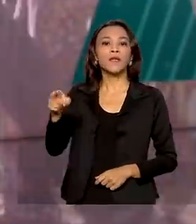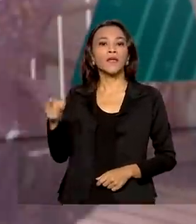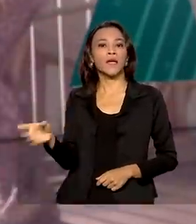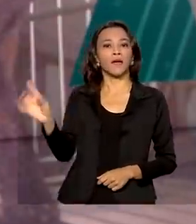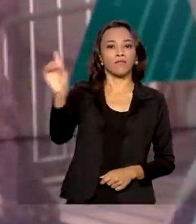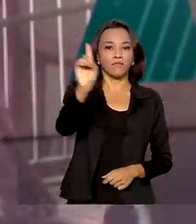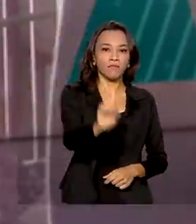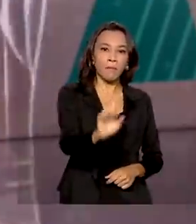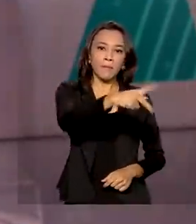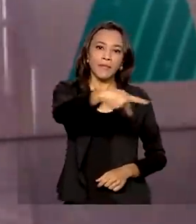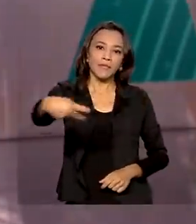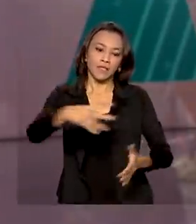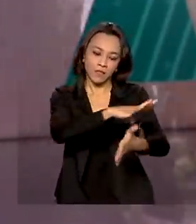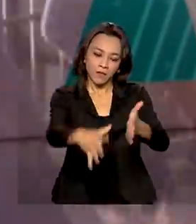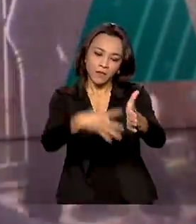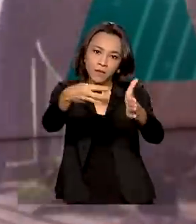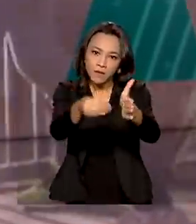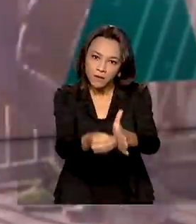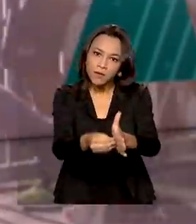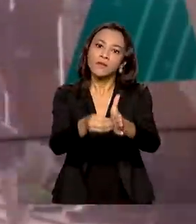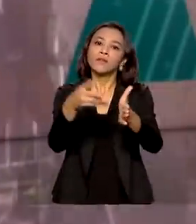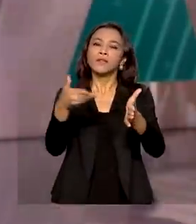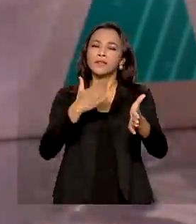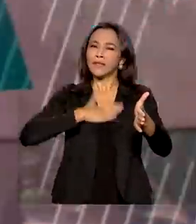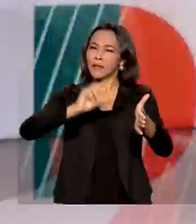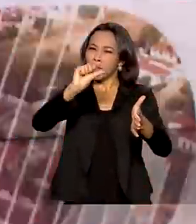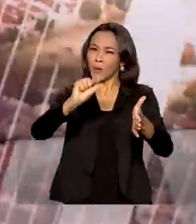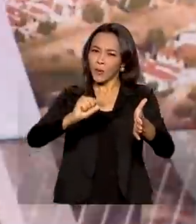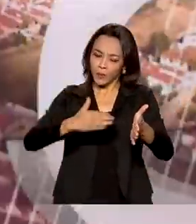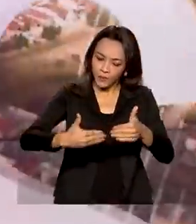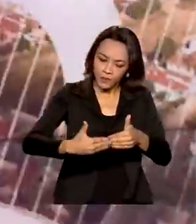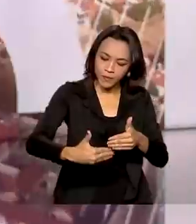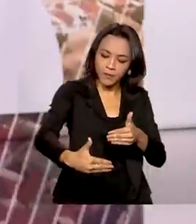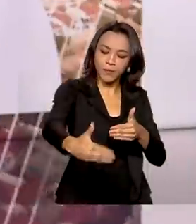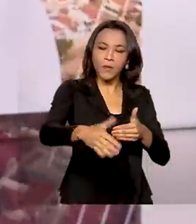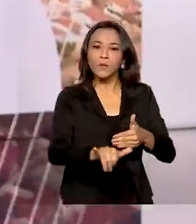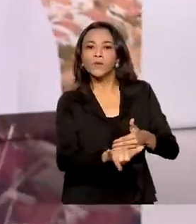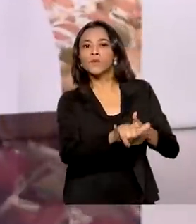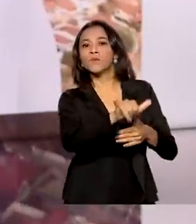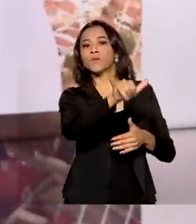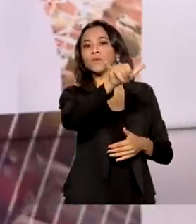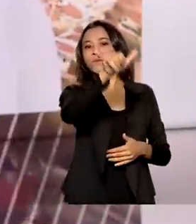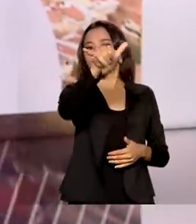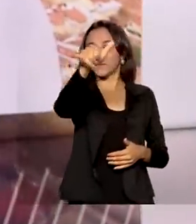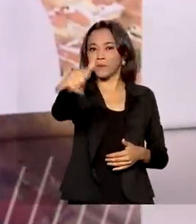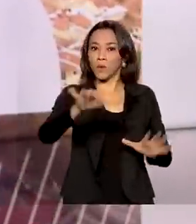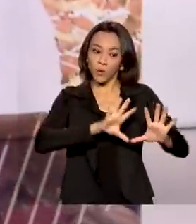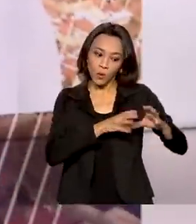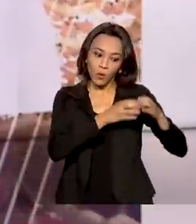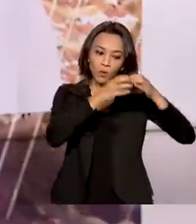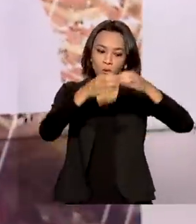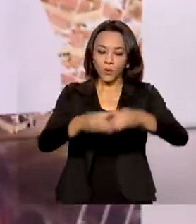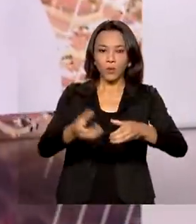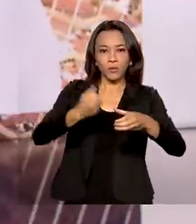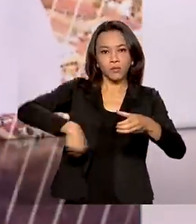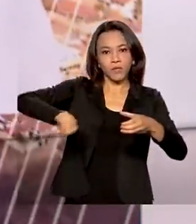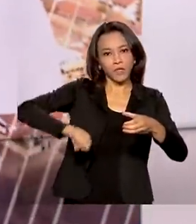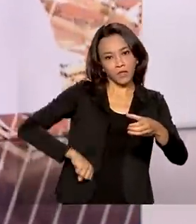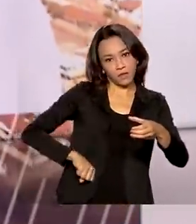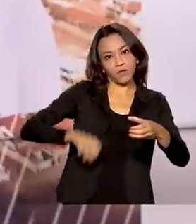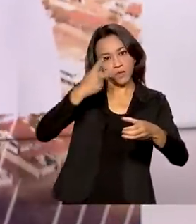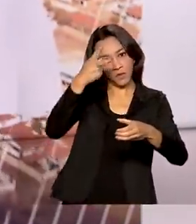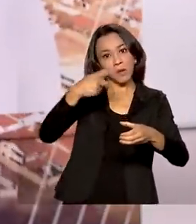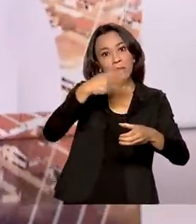Conselho Nacional da Amazônia Legal, embarca daqui a pouco para a Amazônia Oriental com um grupo de embaixadores estrangeiros.